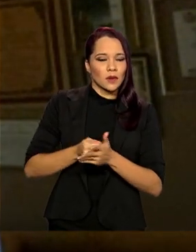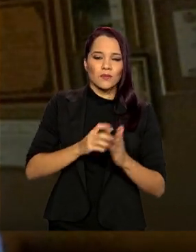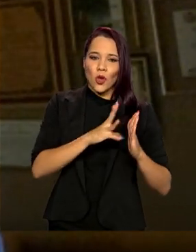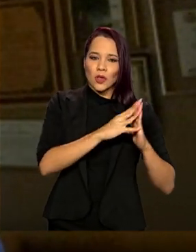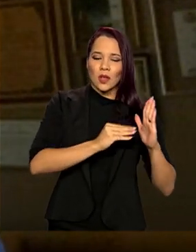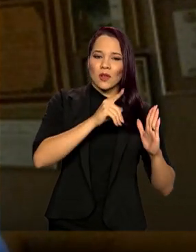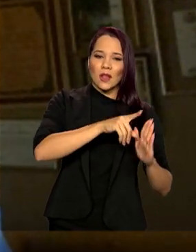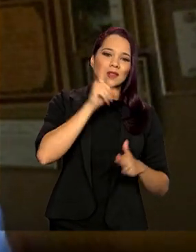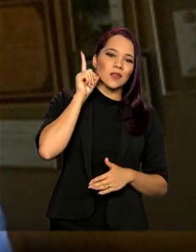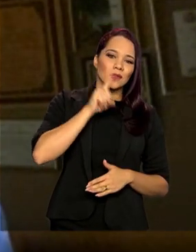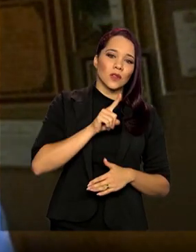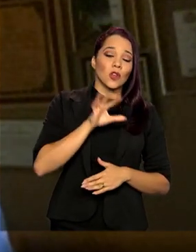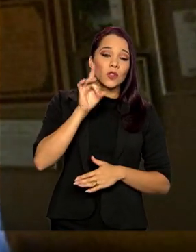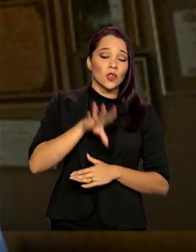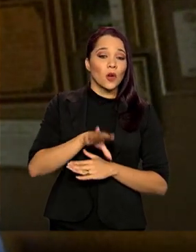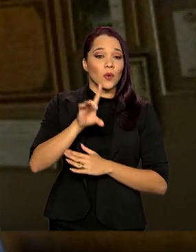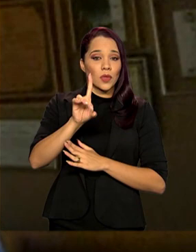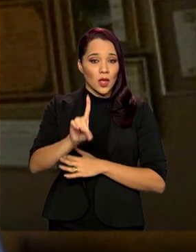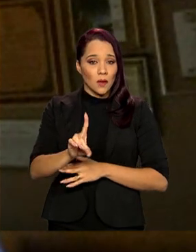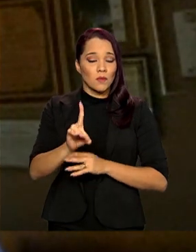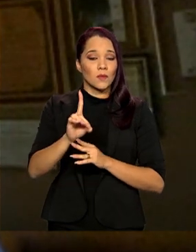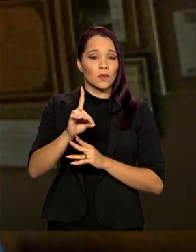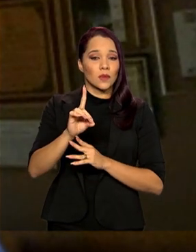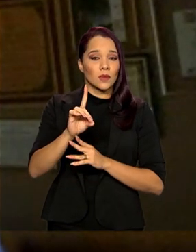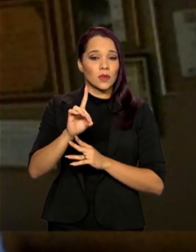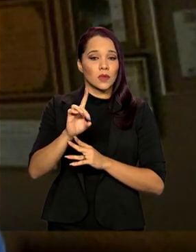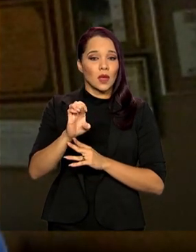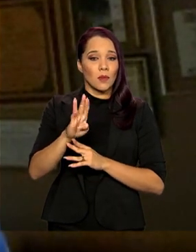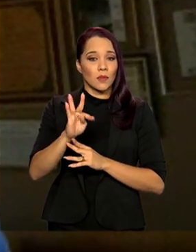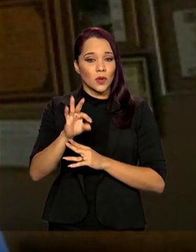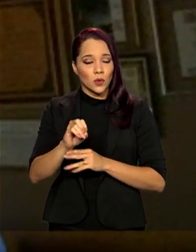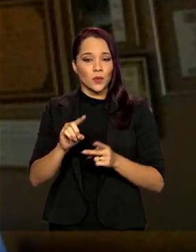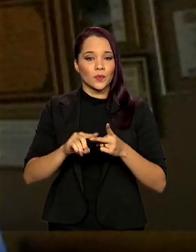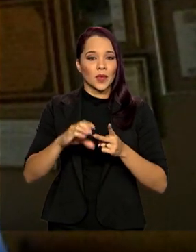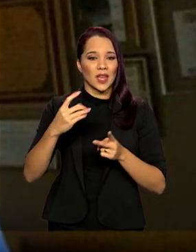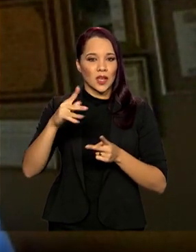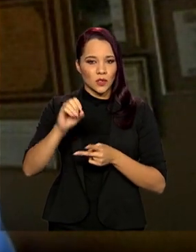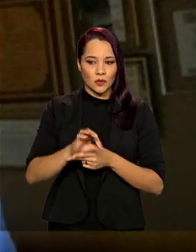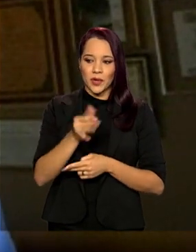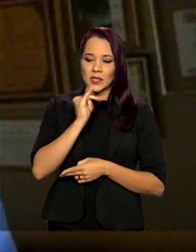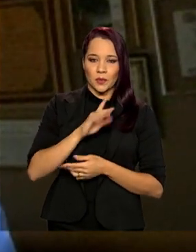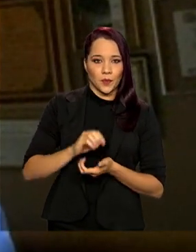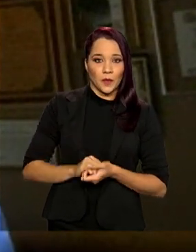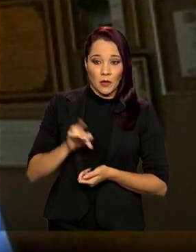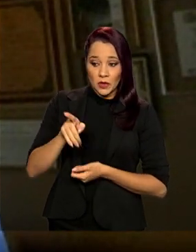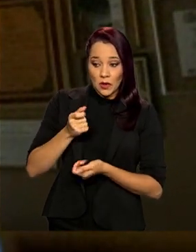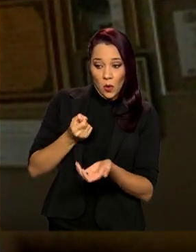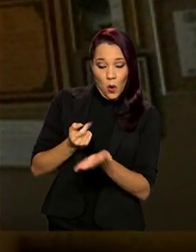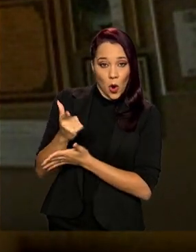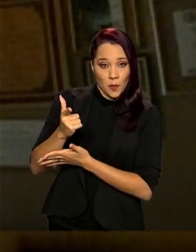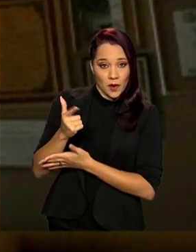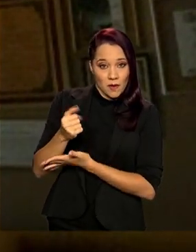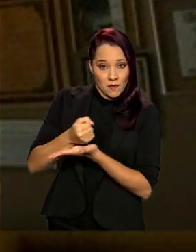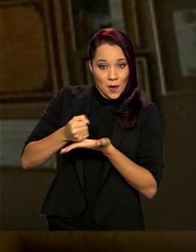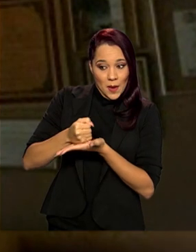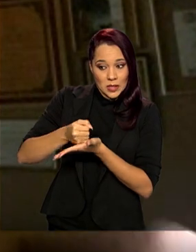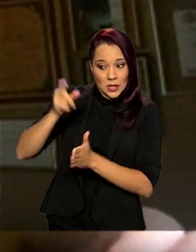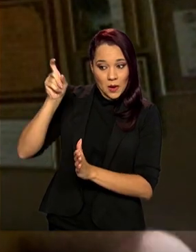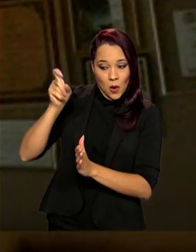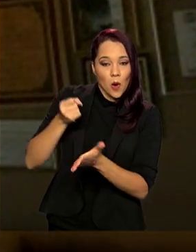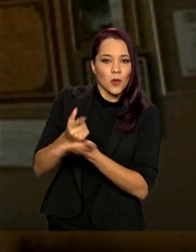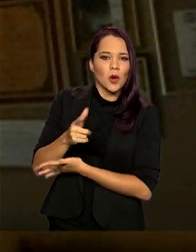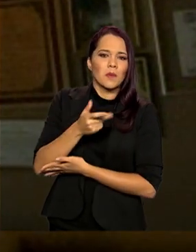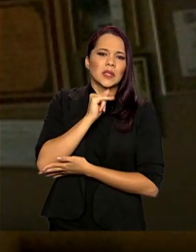só que com débito e crédito. Então, você fez a compra no supermercado, na farmácia, instantaneamente. Você gastou